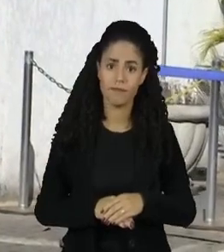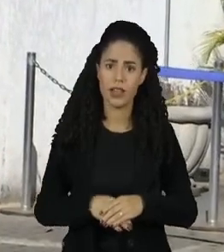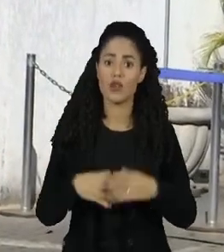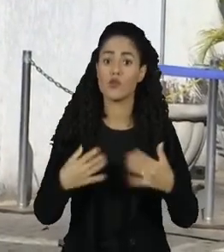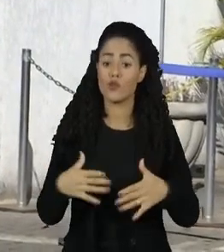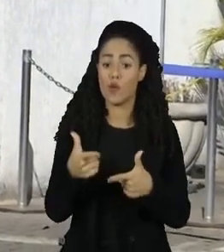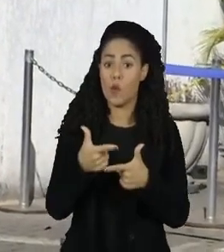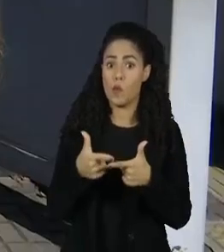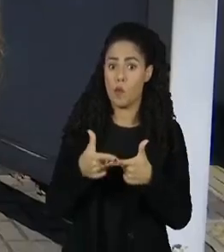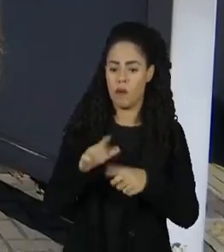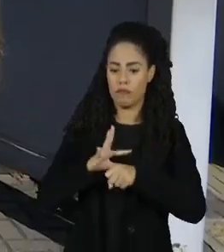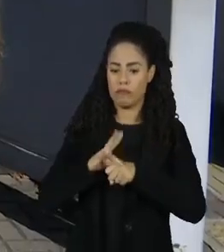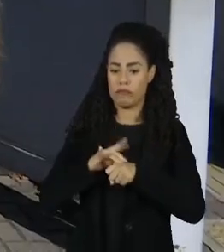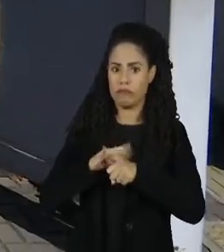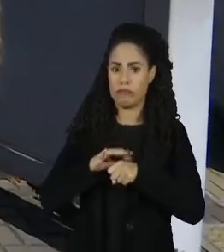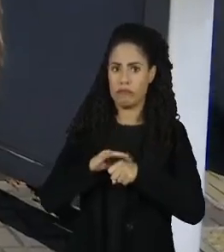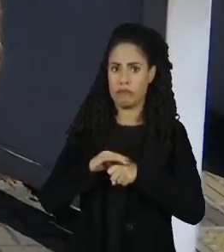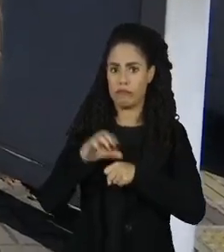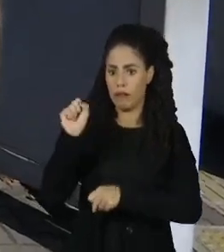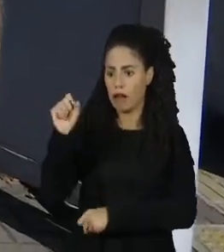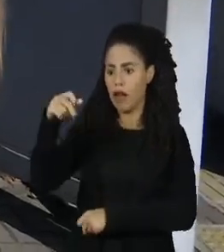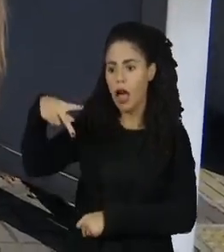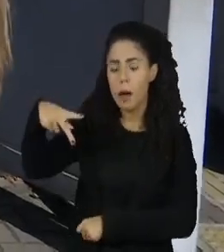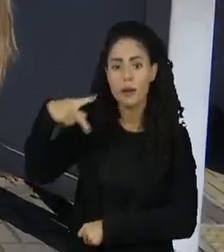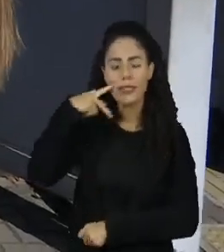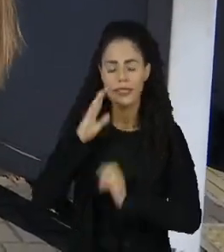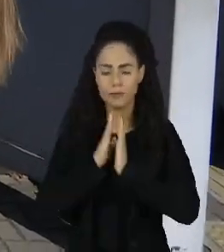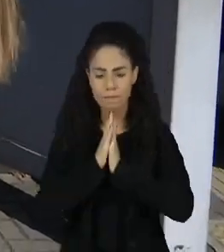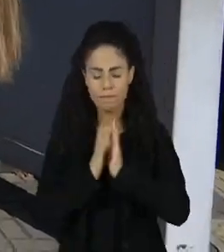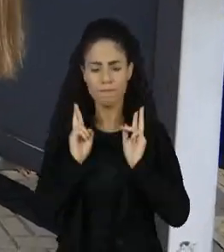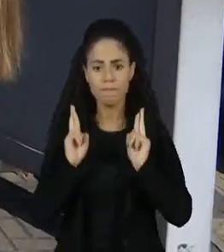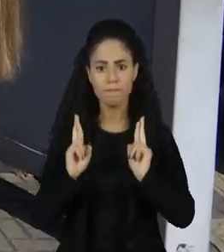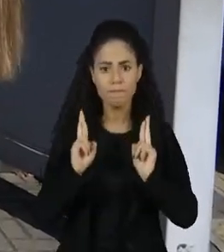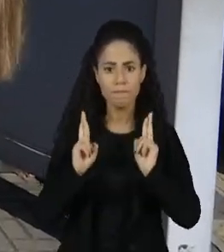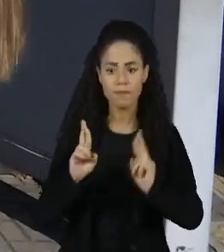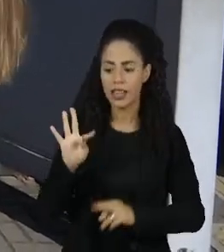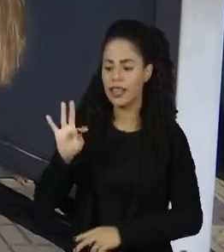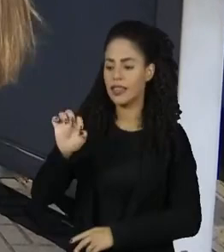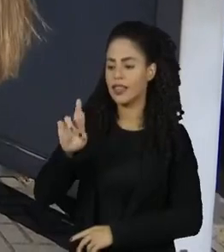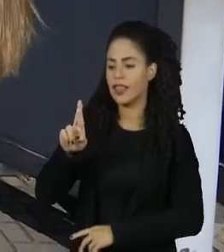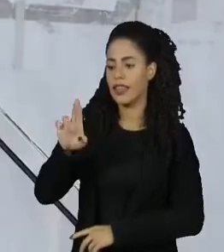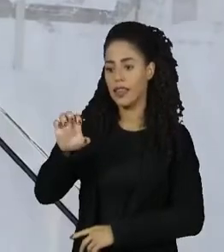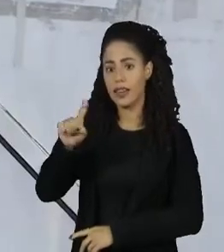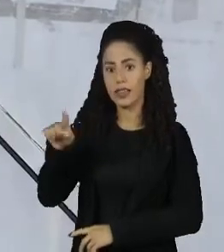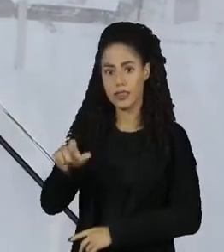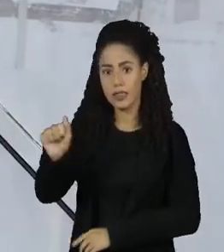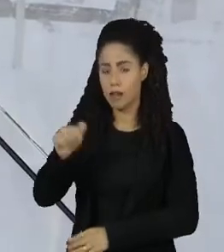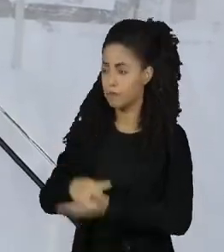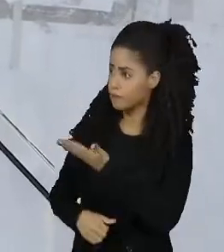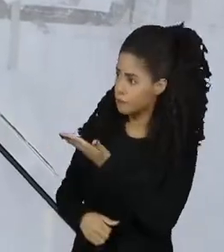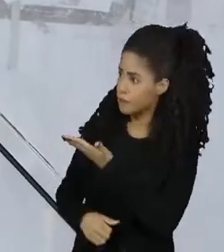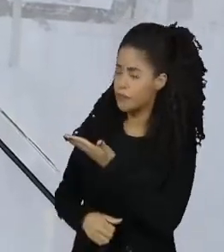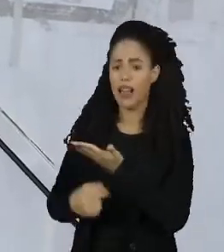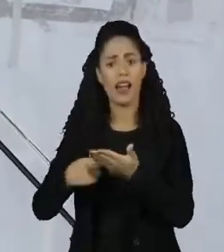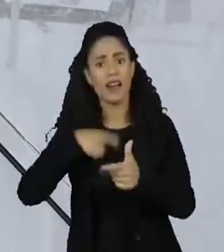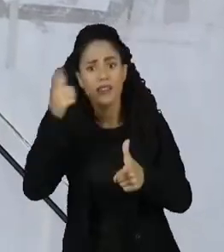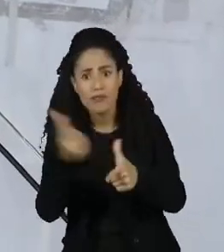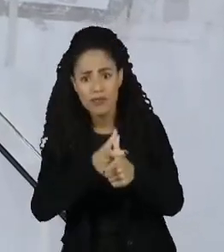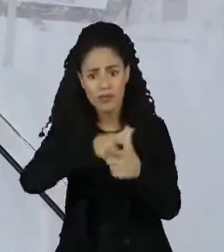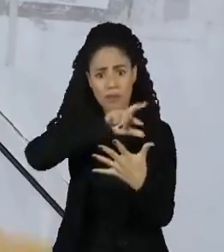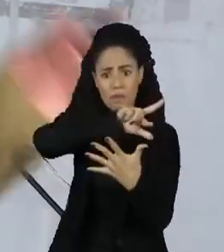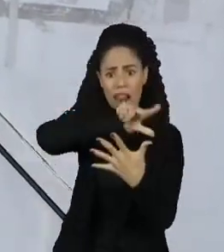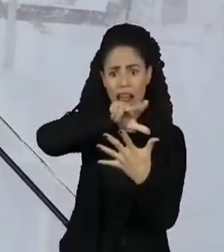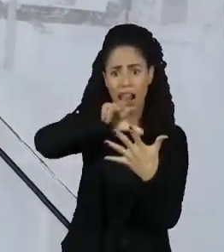grave problema de saúde, a aposentadoria é a esperança para a dona Tereza parar de trabalhar. É contas, tudo, né?